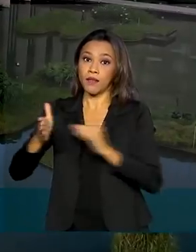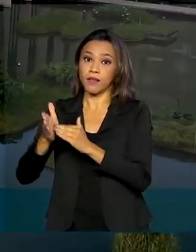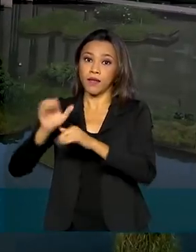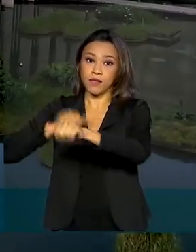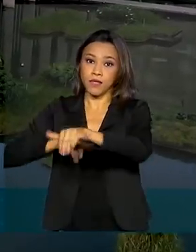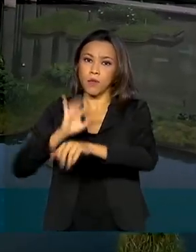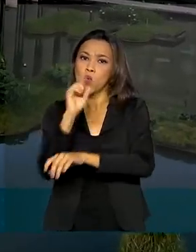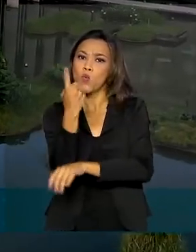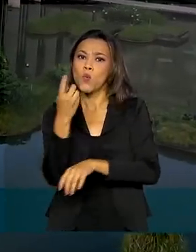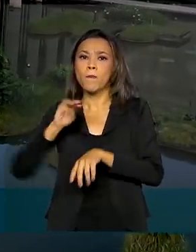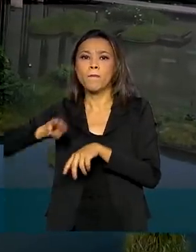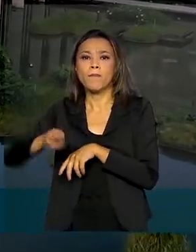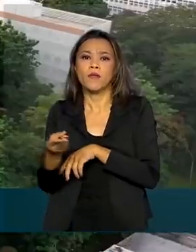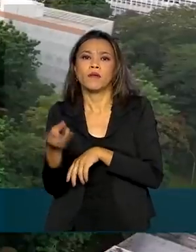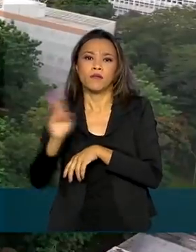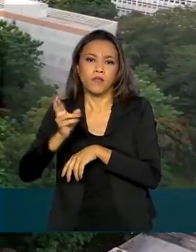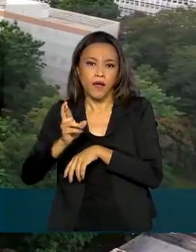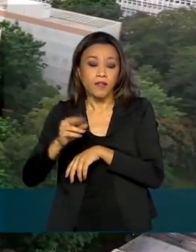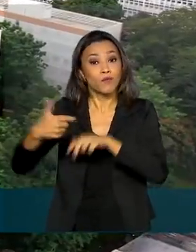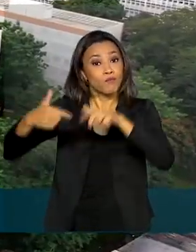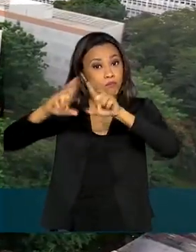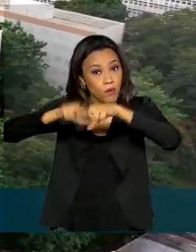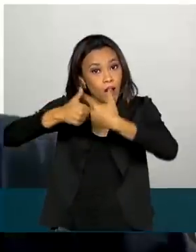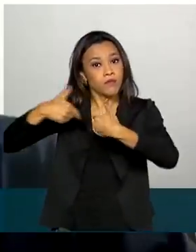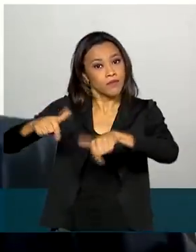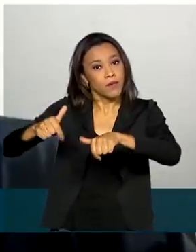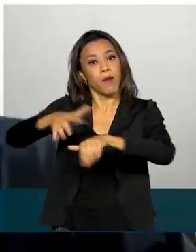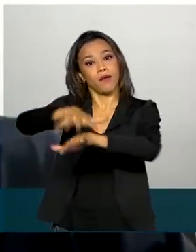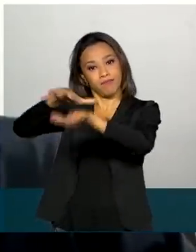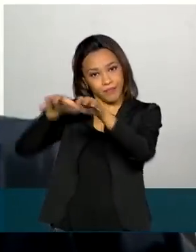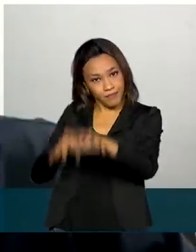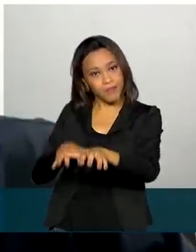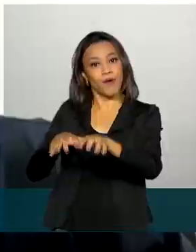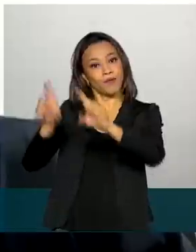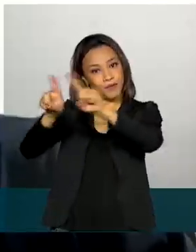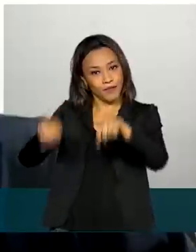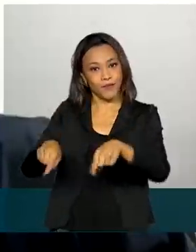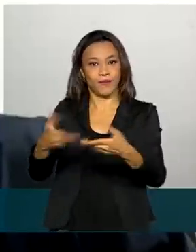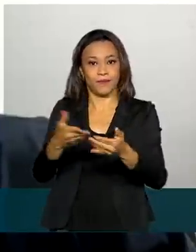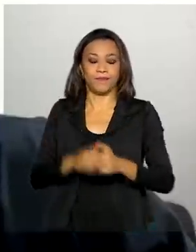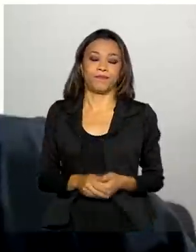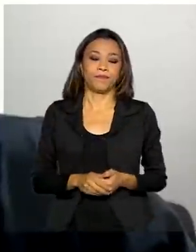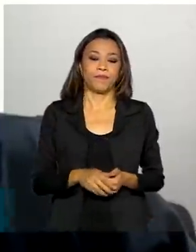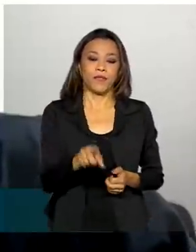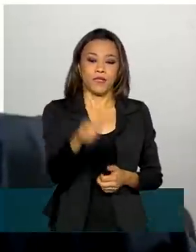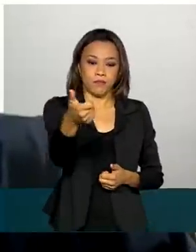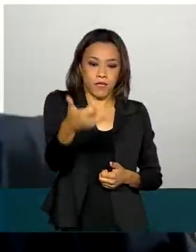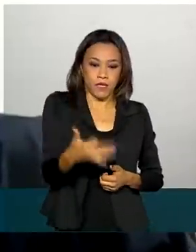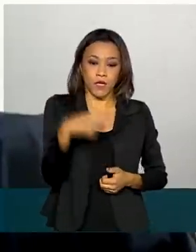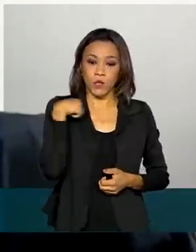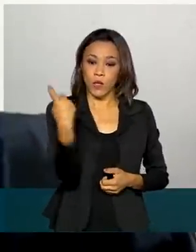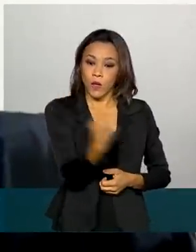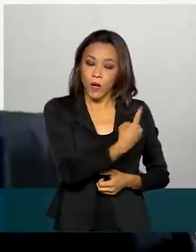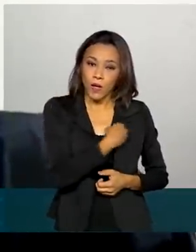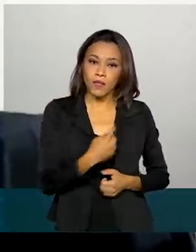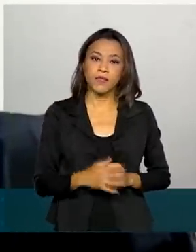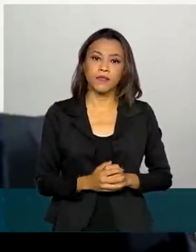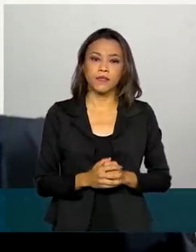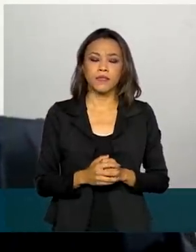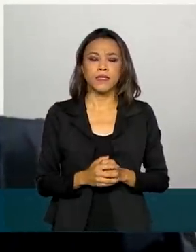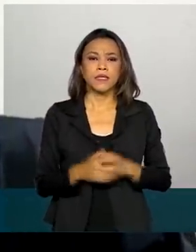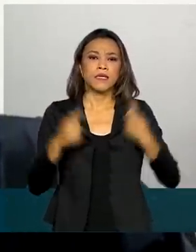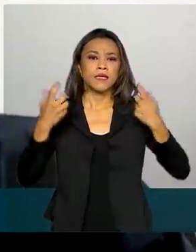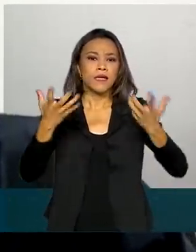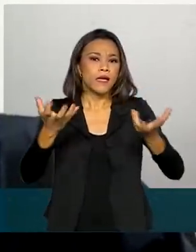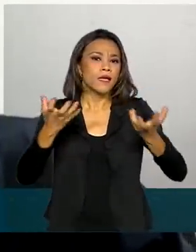R 1 bilhão com o trabalho remoto de servidores. A gente tem que permitir